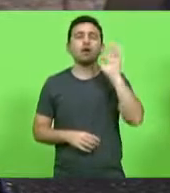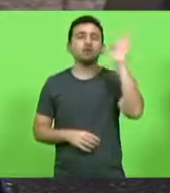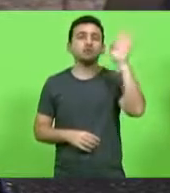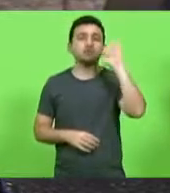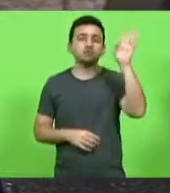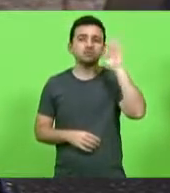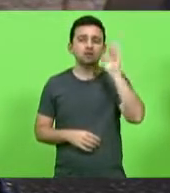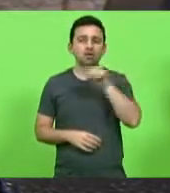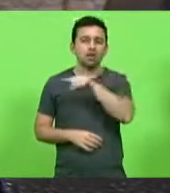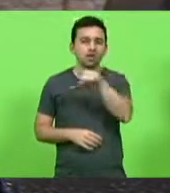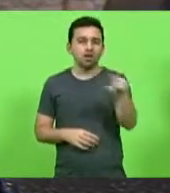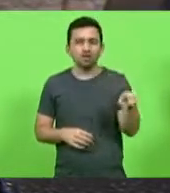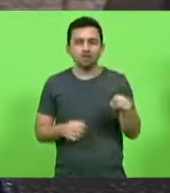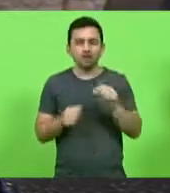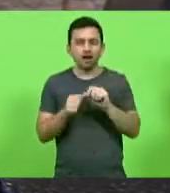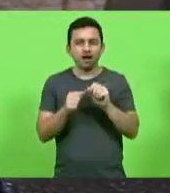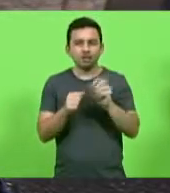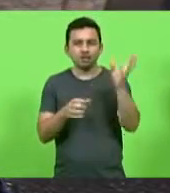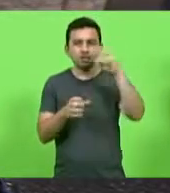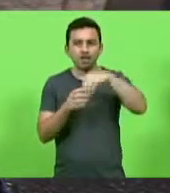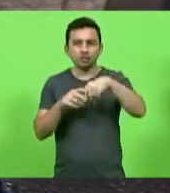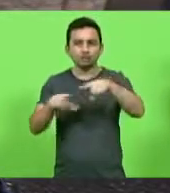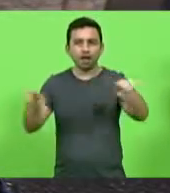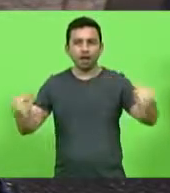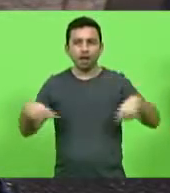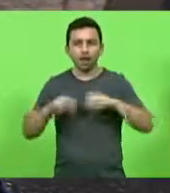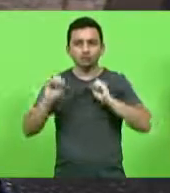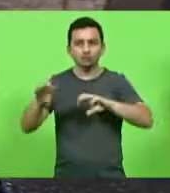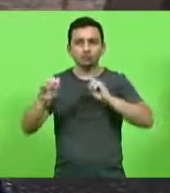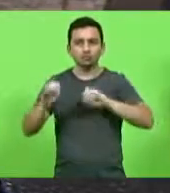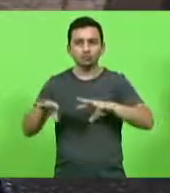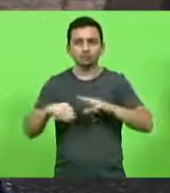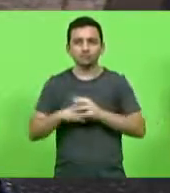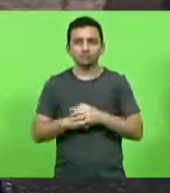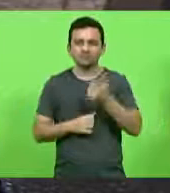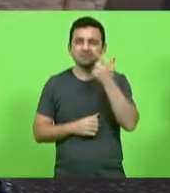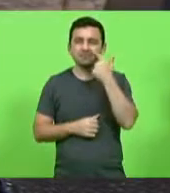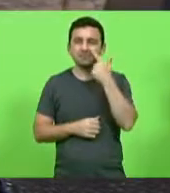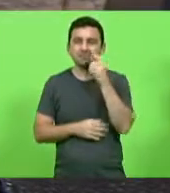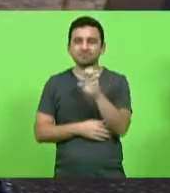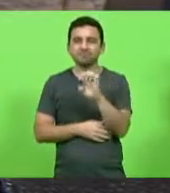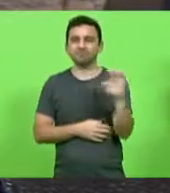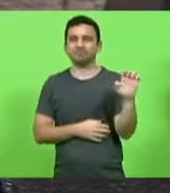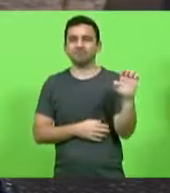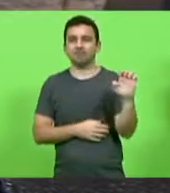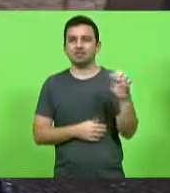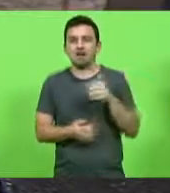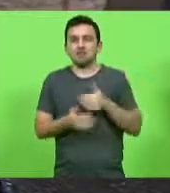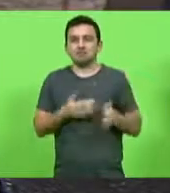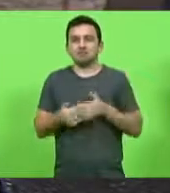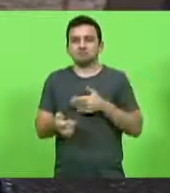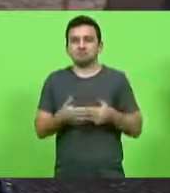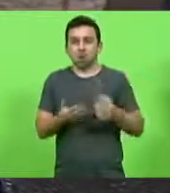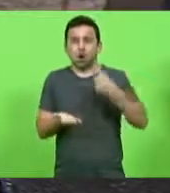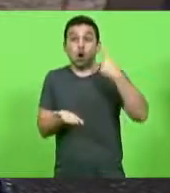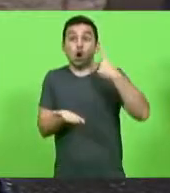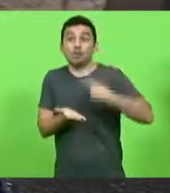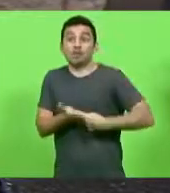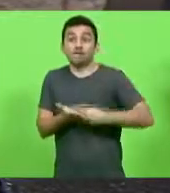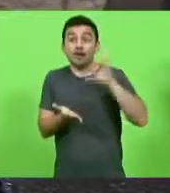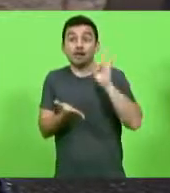dentro da sala de aula. E tu vê que a esquerda, ela não tem compromisso com a verdade.